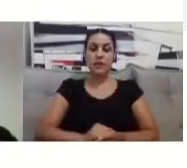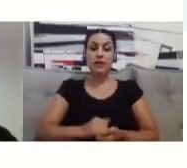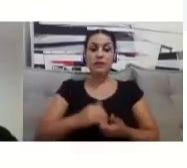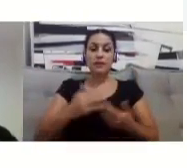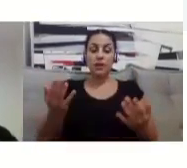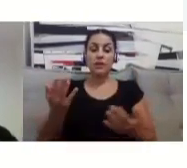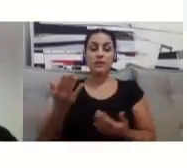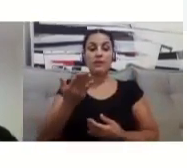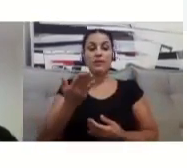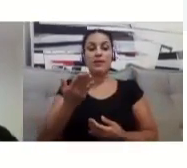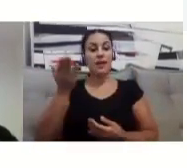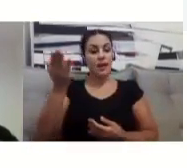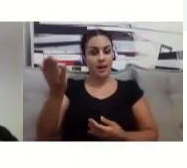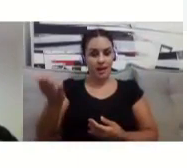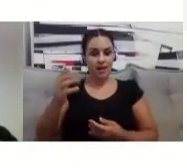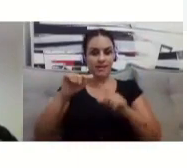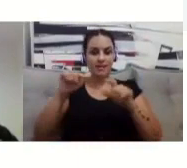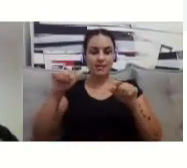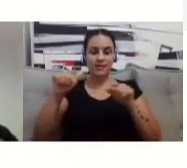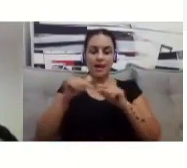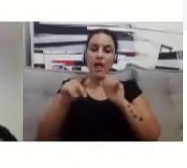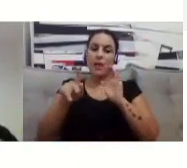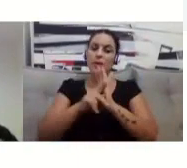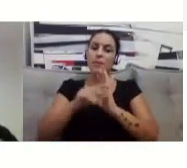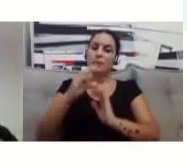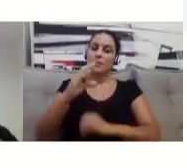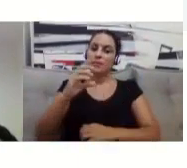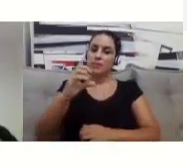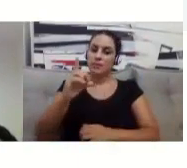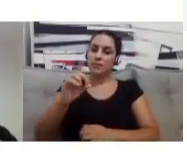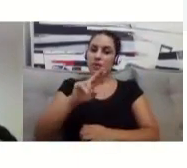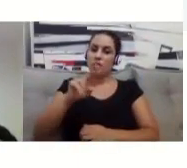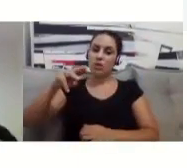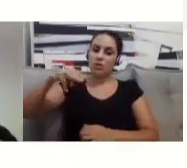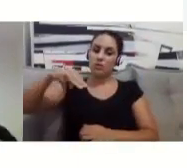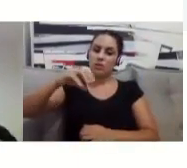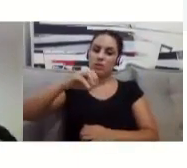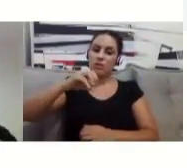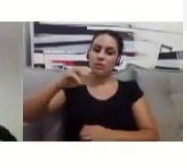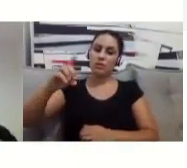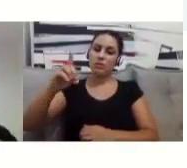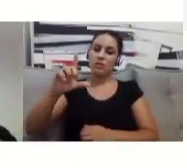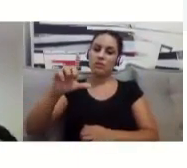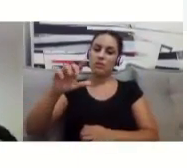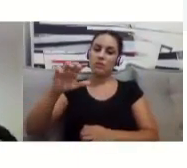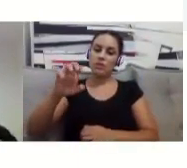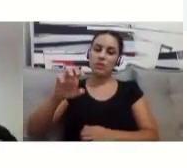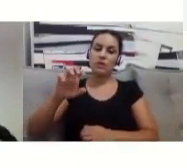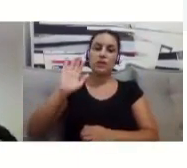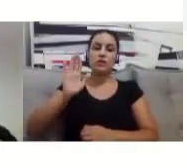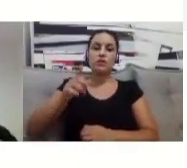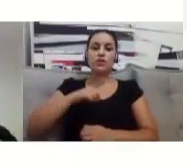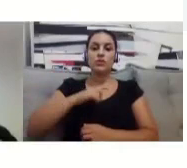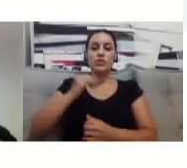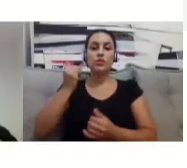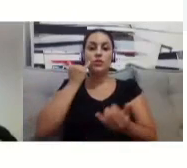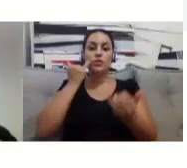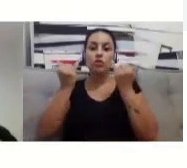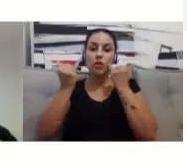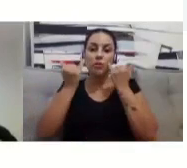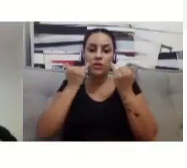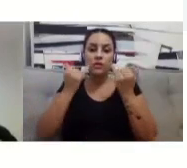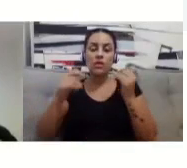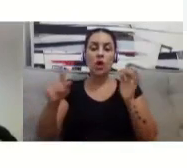do Moodle, da coordenação de alunos, o informe sobre o questionário de perfil, né? Foi até o